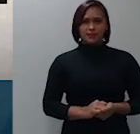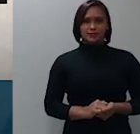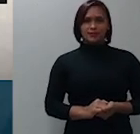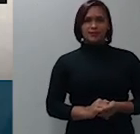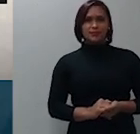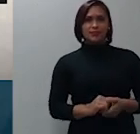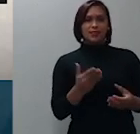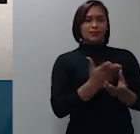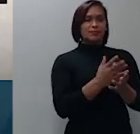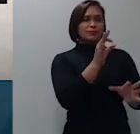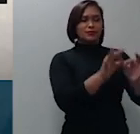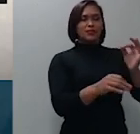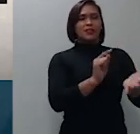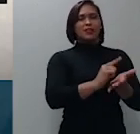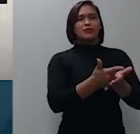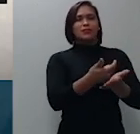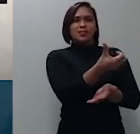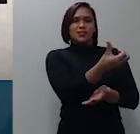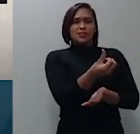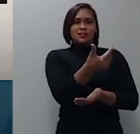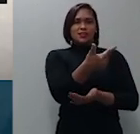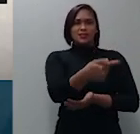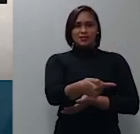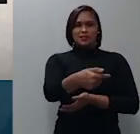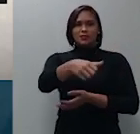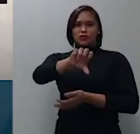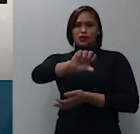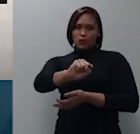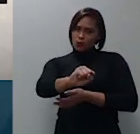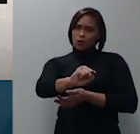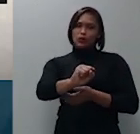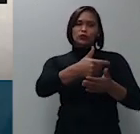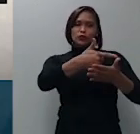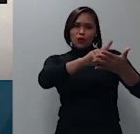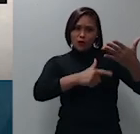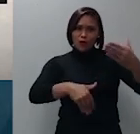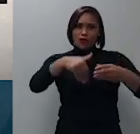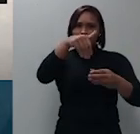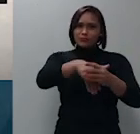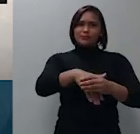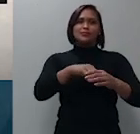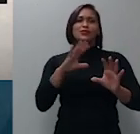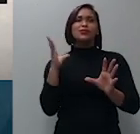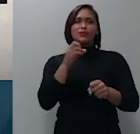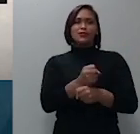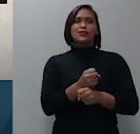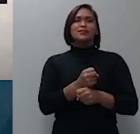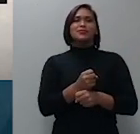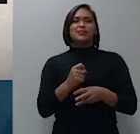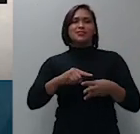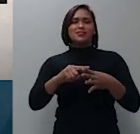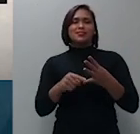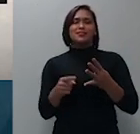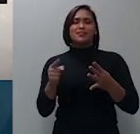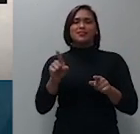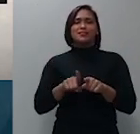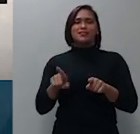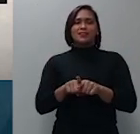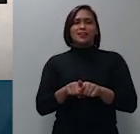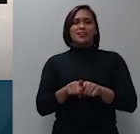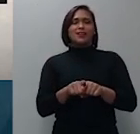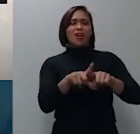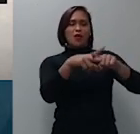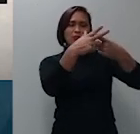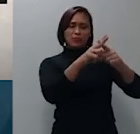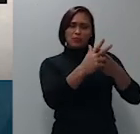6 7 e 8 do voto e concluo de rigor portanto a manutenção da decisão agravada